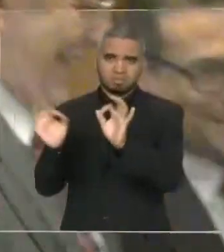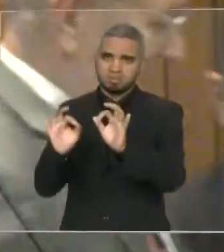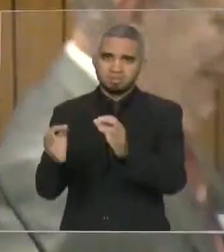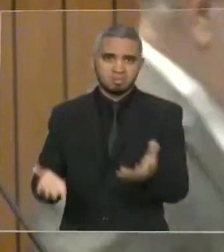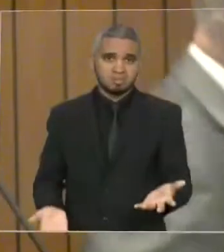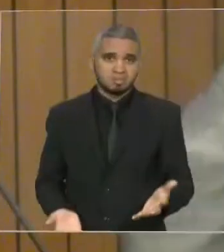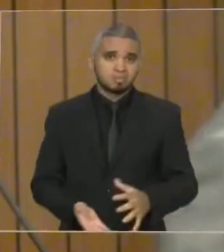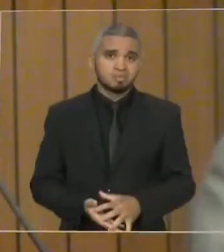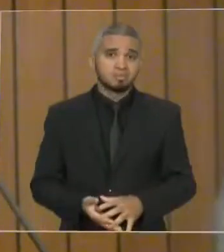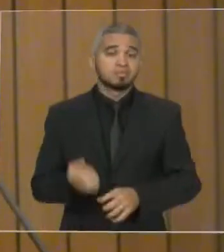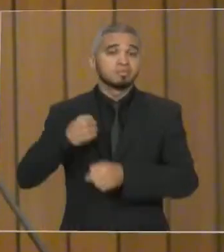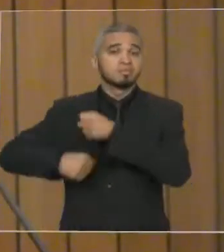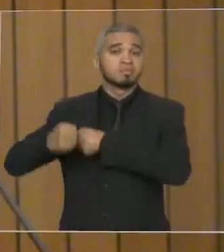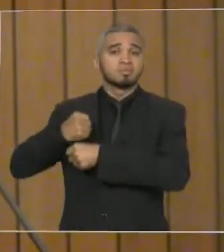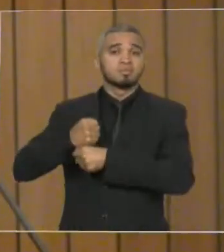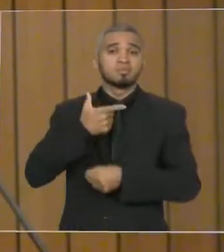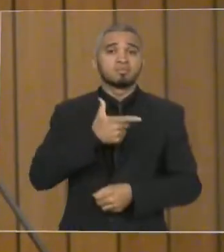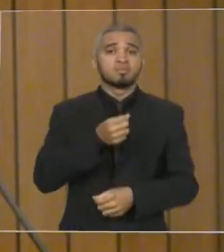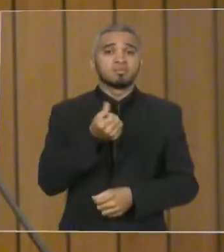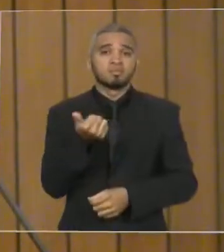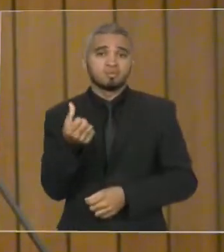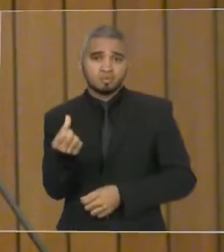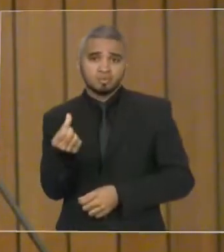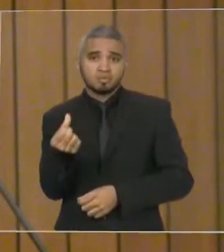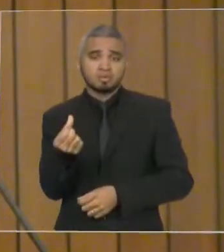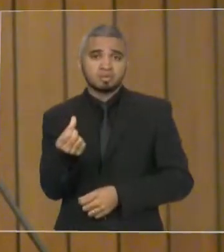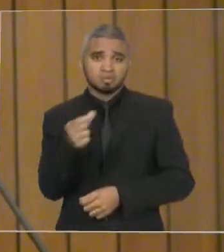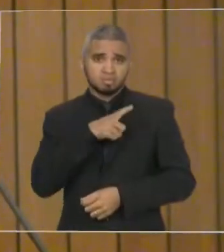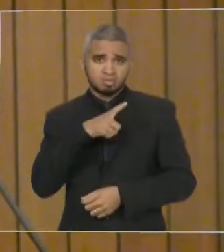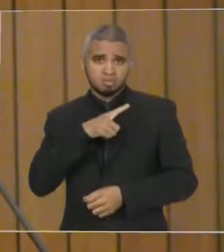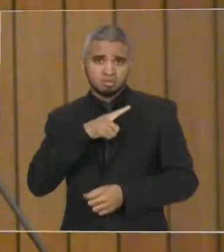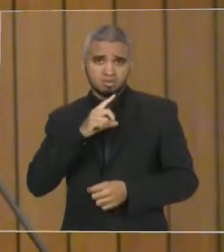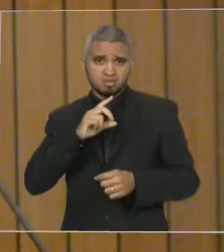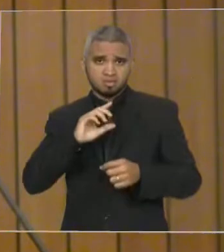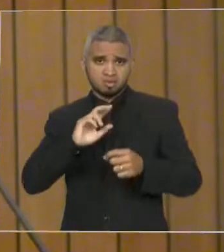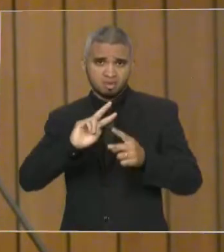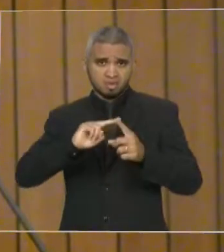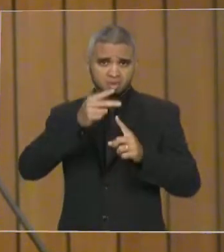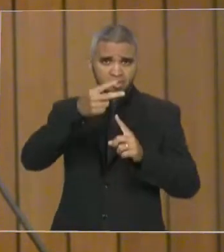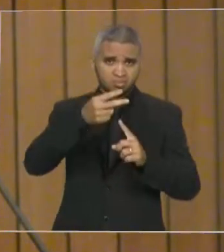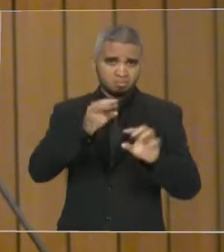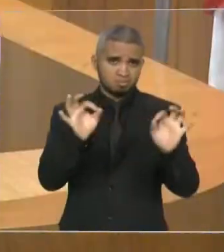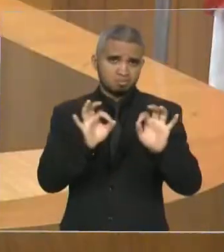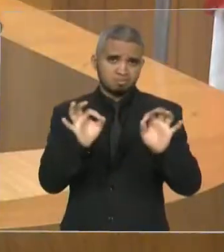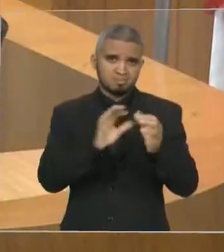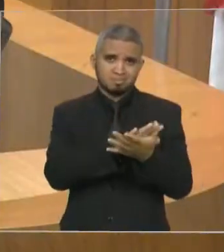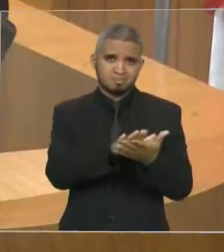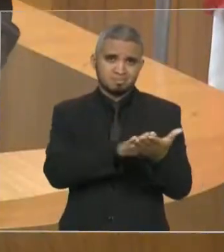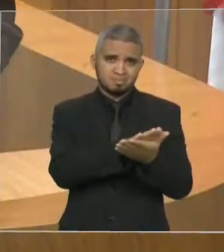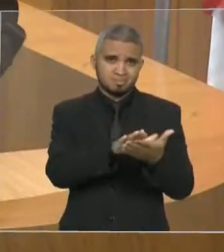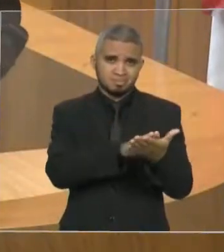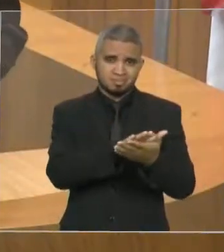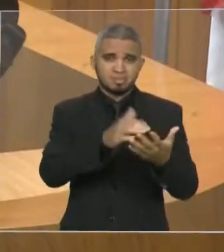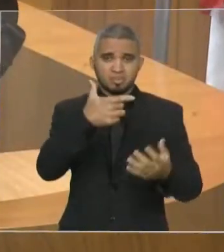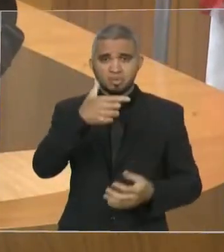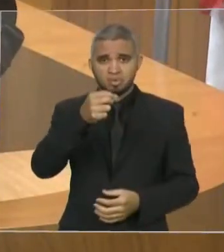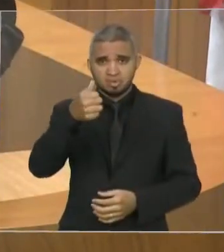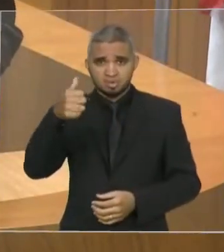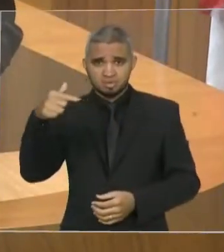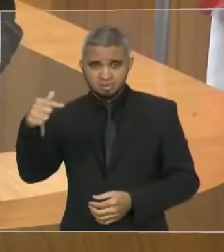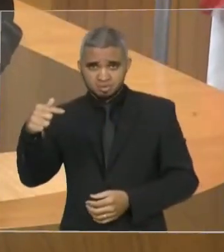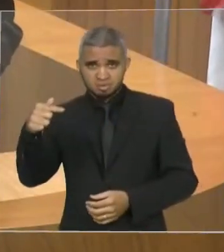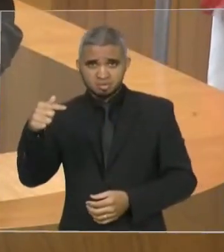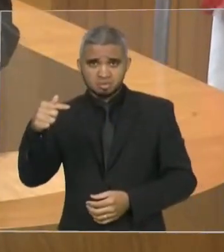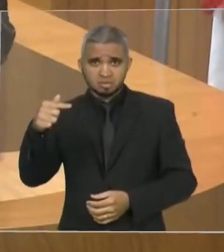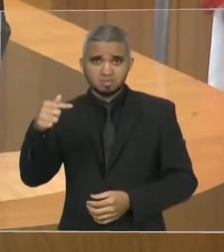2016, o reajuste foi zero para a categoria. Em 2017, o ajuste salarial que teve